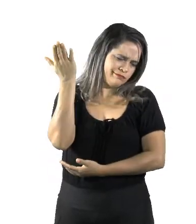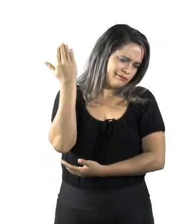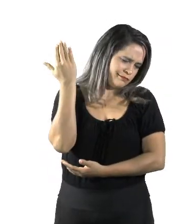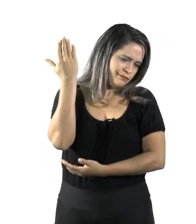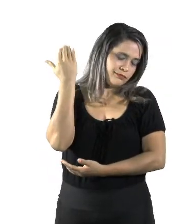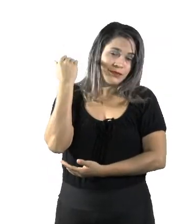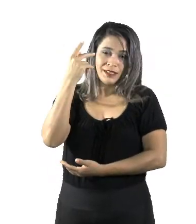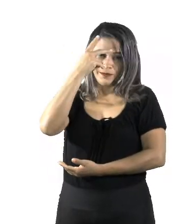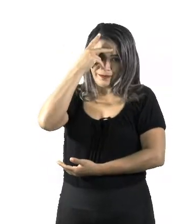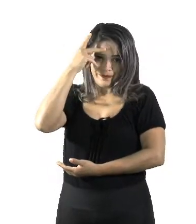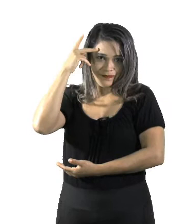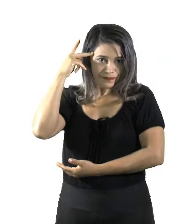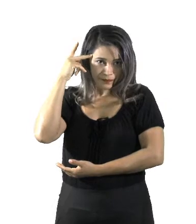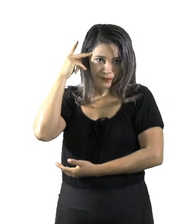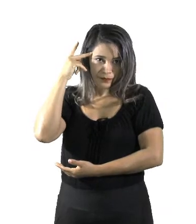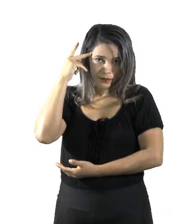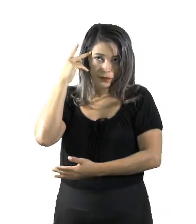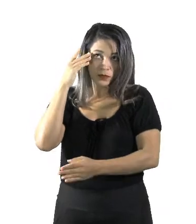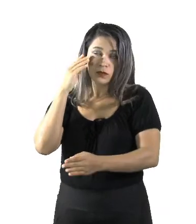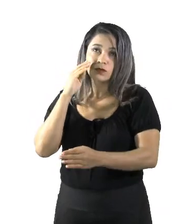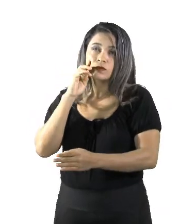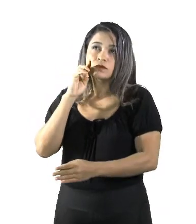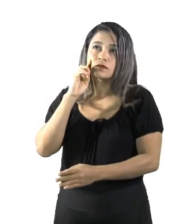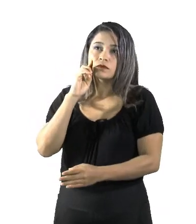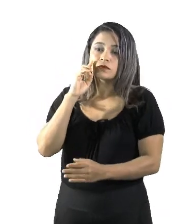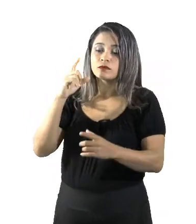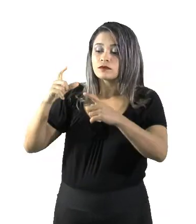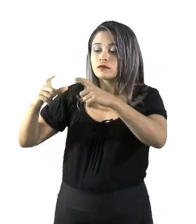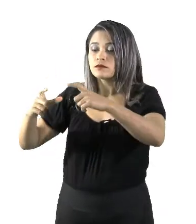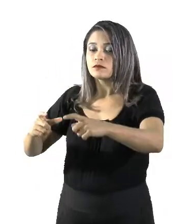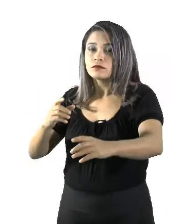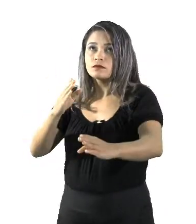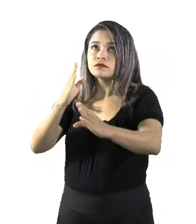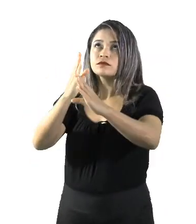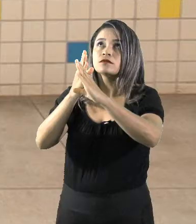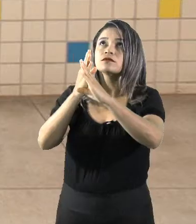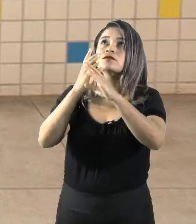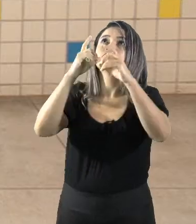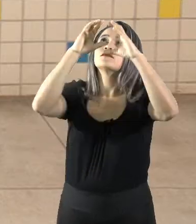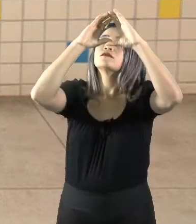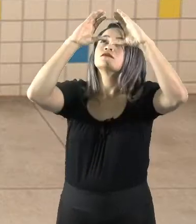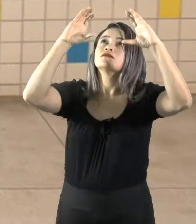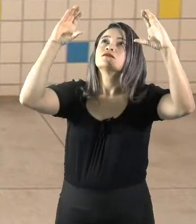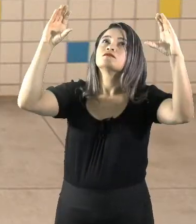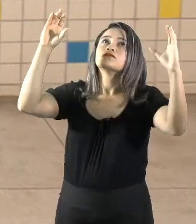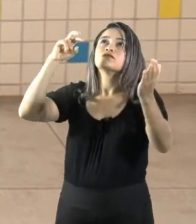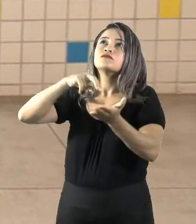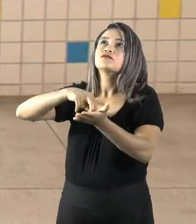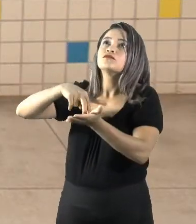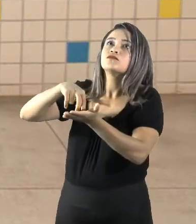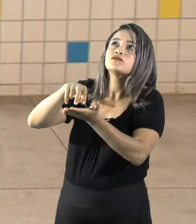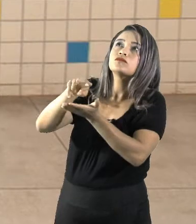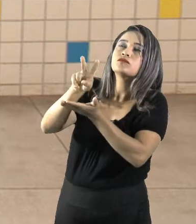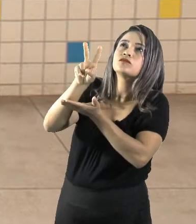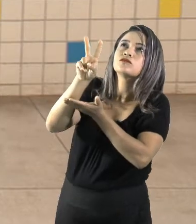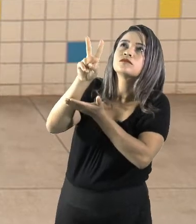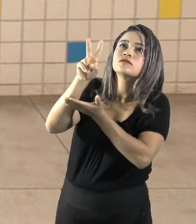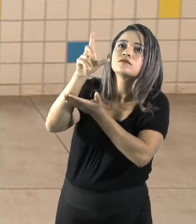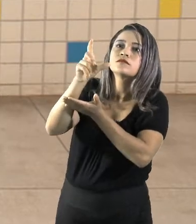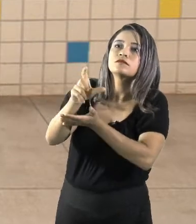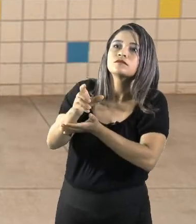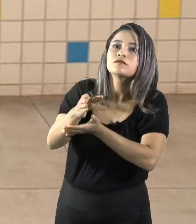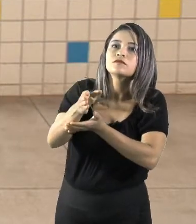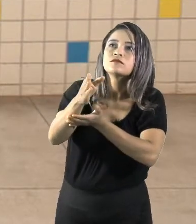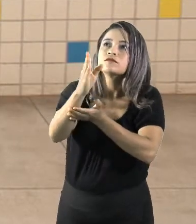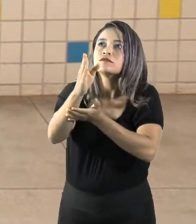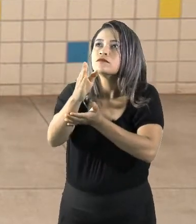as pessoas se localizavam pela astronomia, pelo céu, então elas sabiam em que direção que elas estavam,